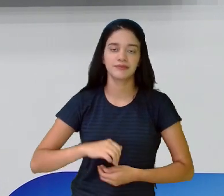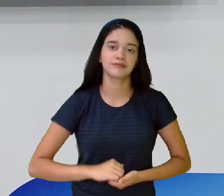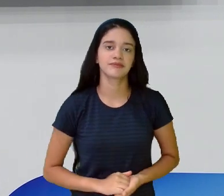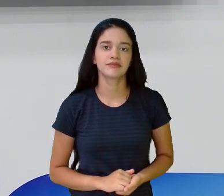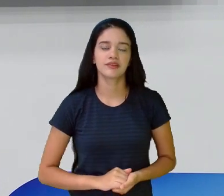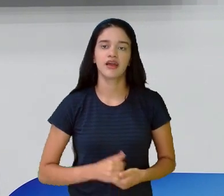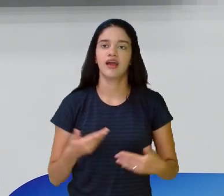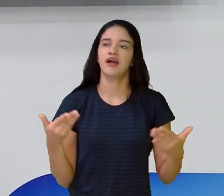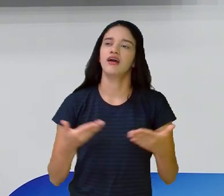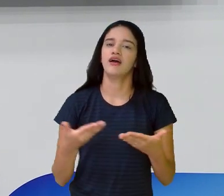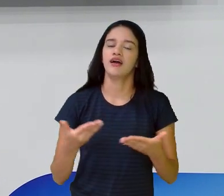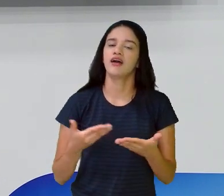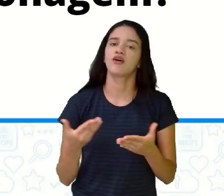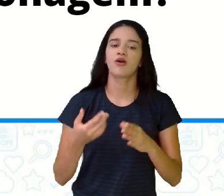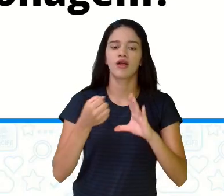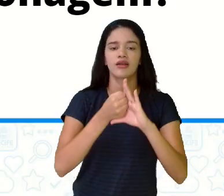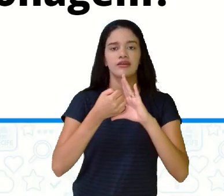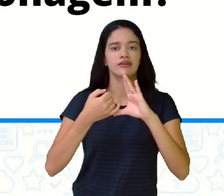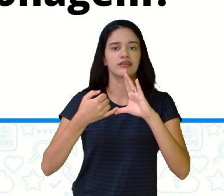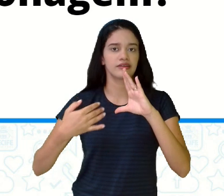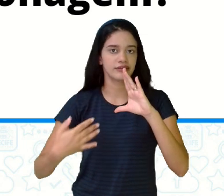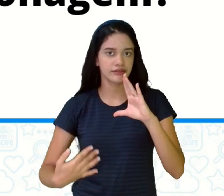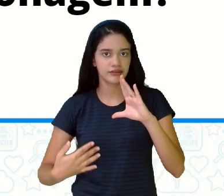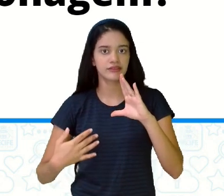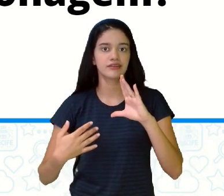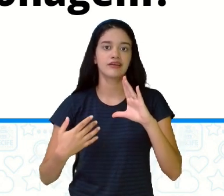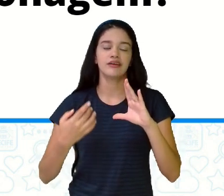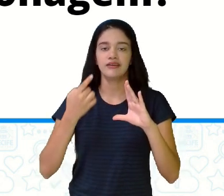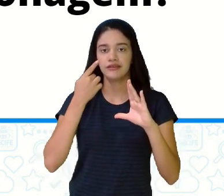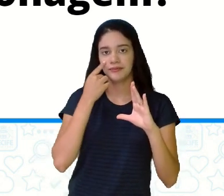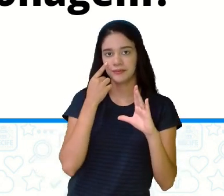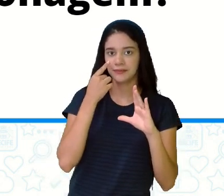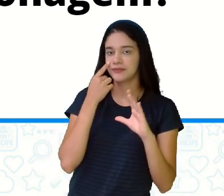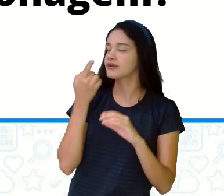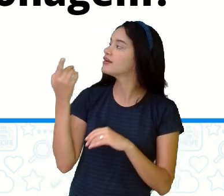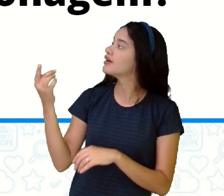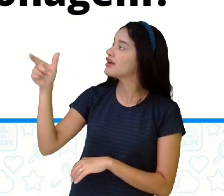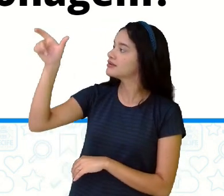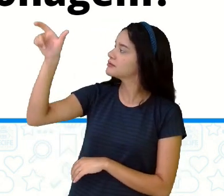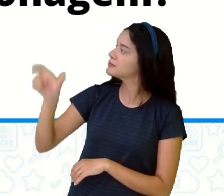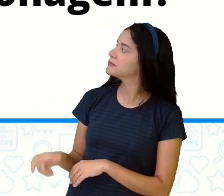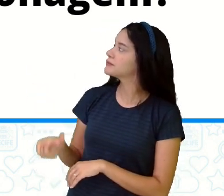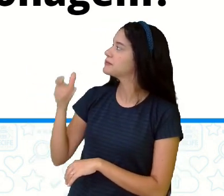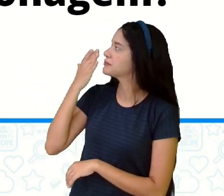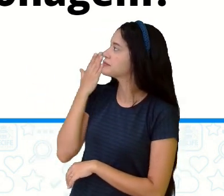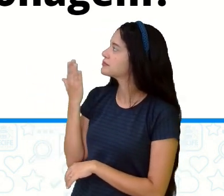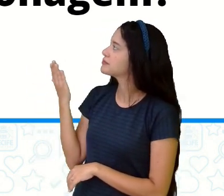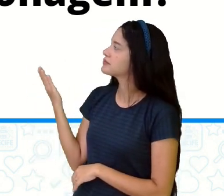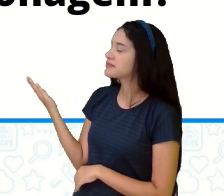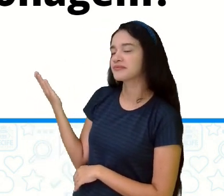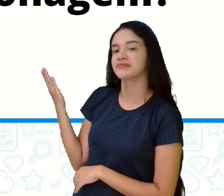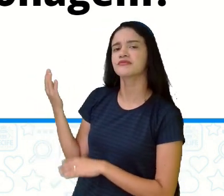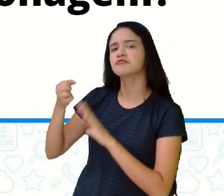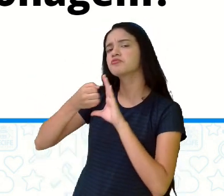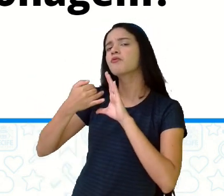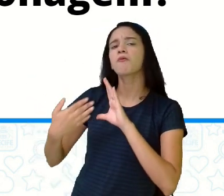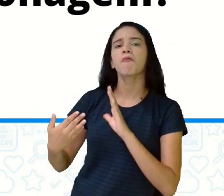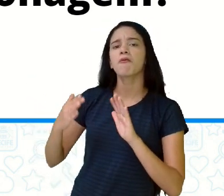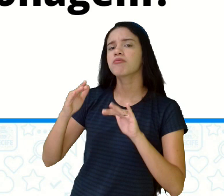Que características podemos atribuir a esse personagem aí? Foi o a gente estava